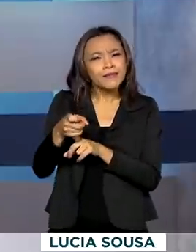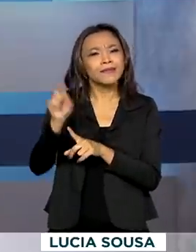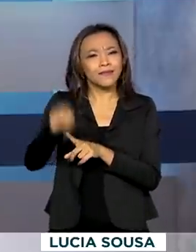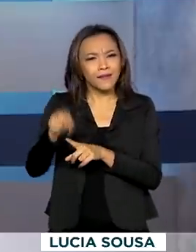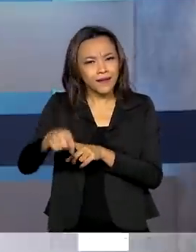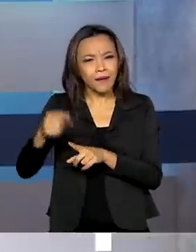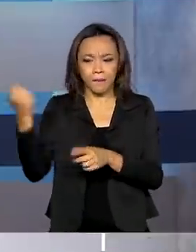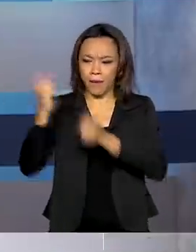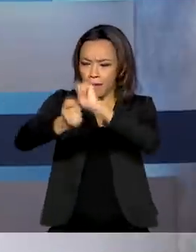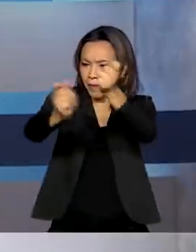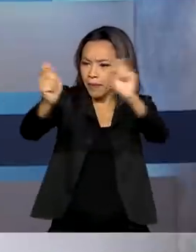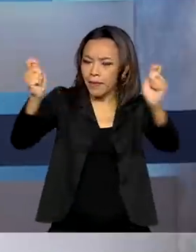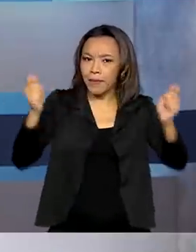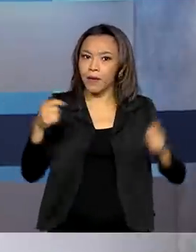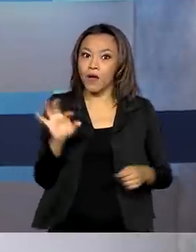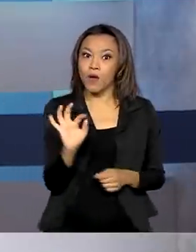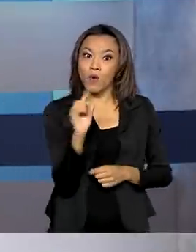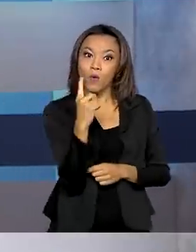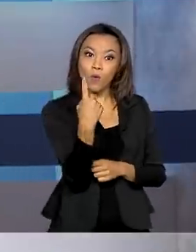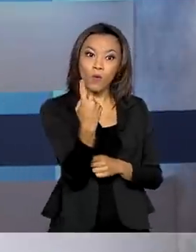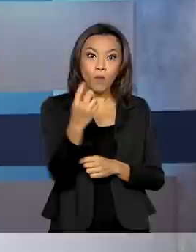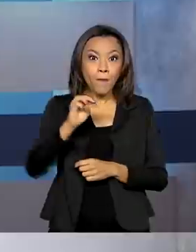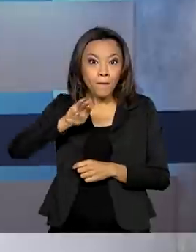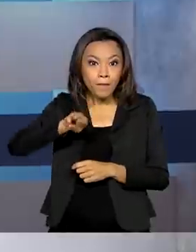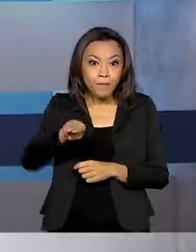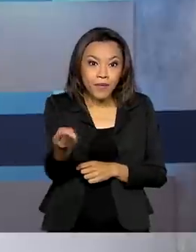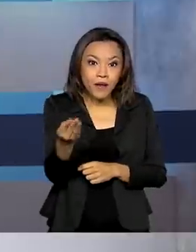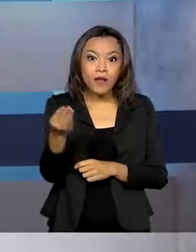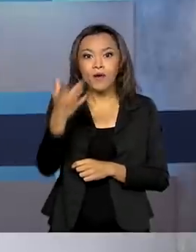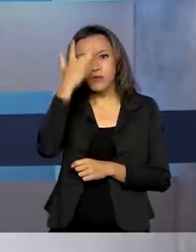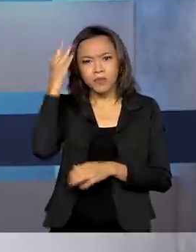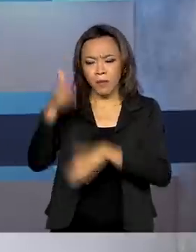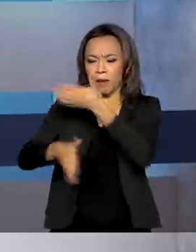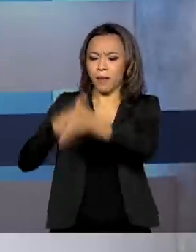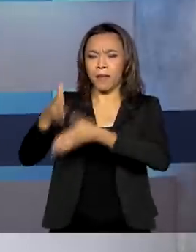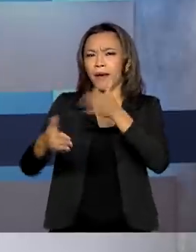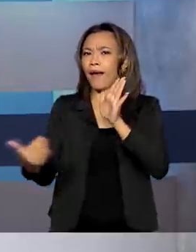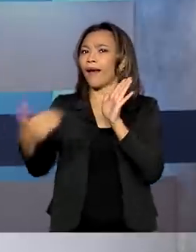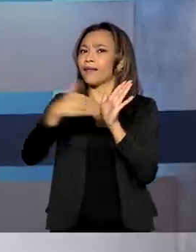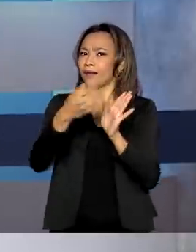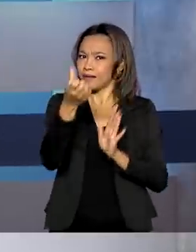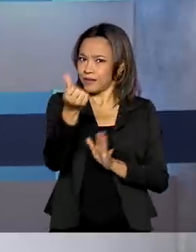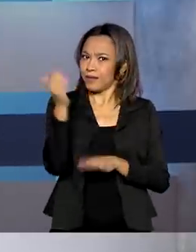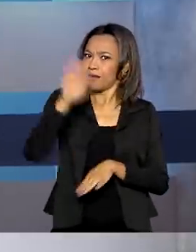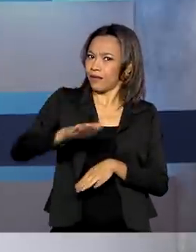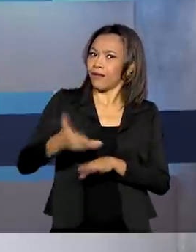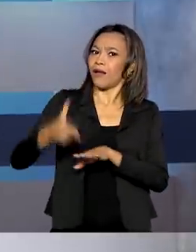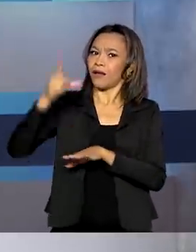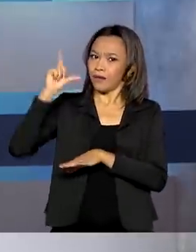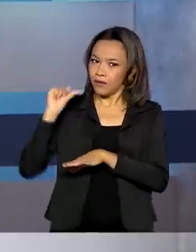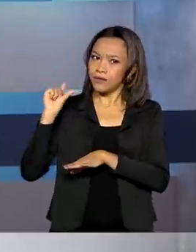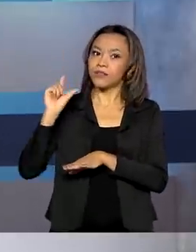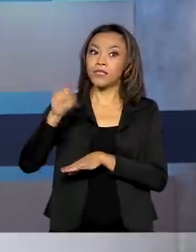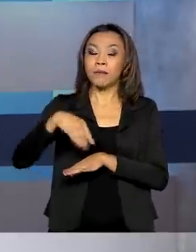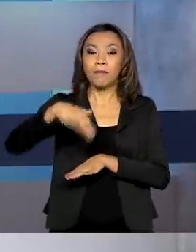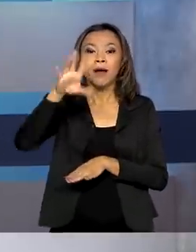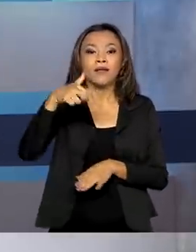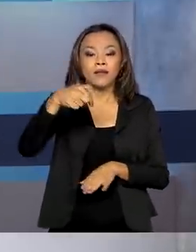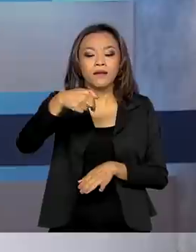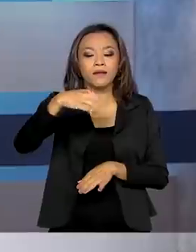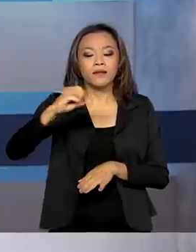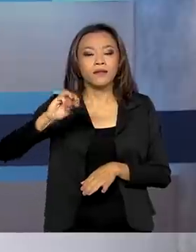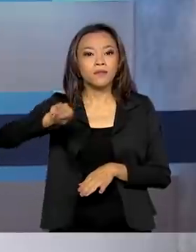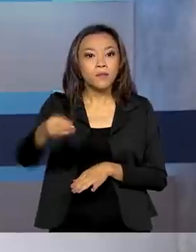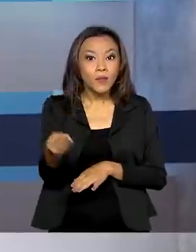instantâneos, teve mais de um milhão de transações até às seis da tarde. Foram mais de 700 milhões de reais